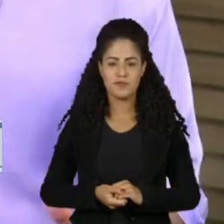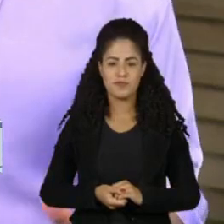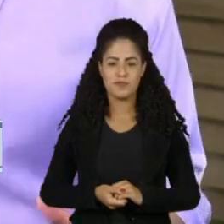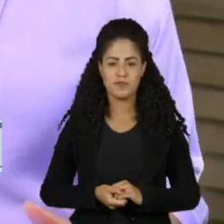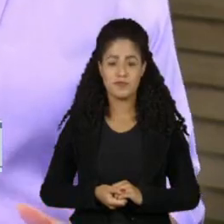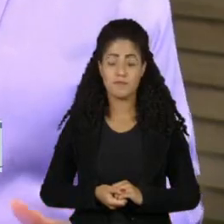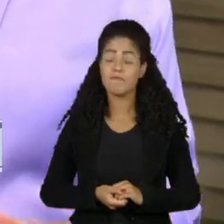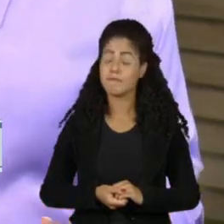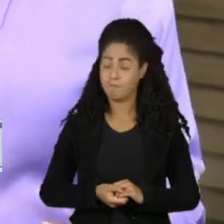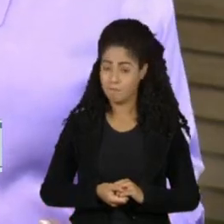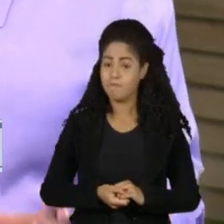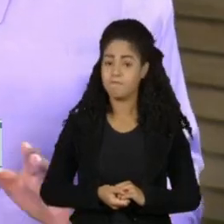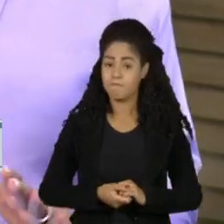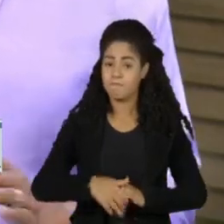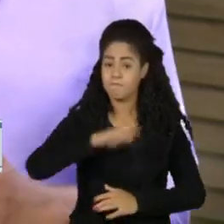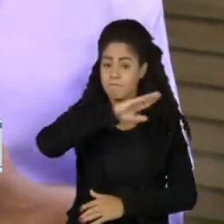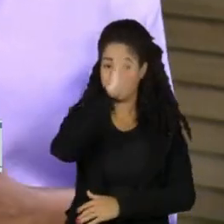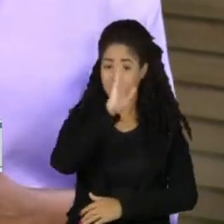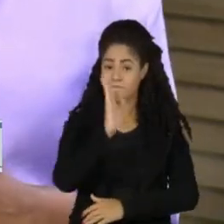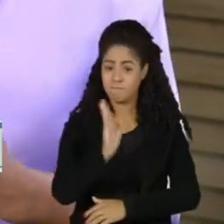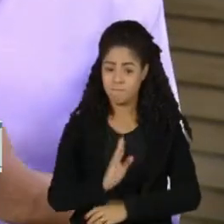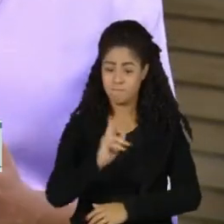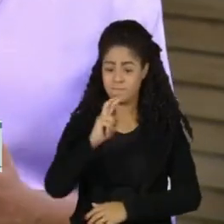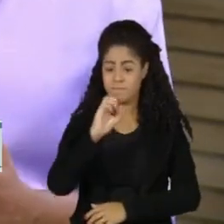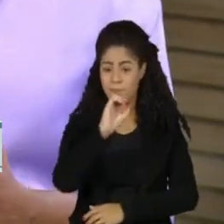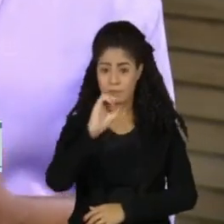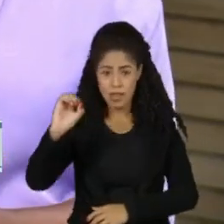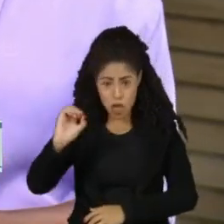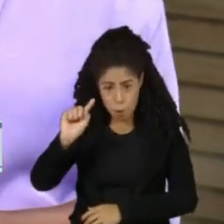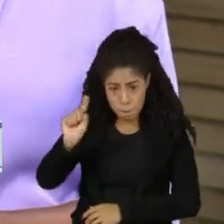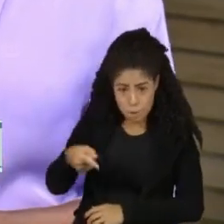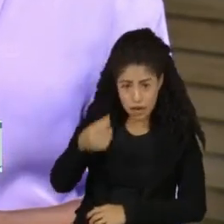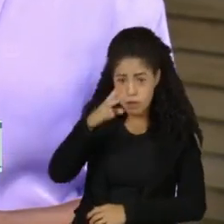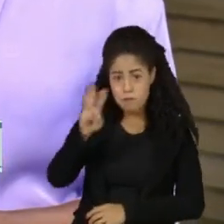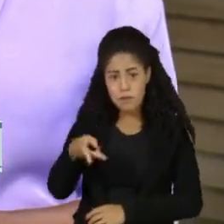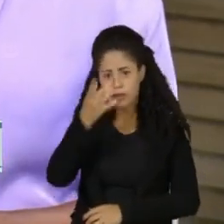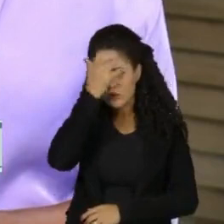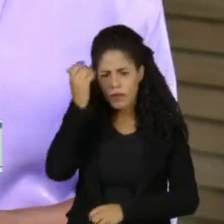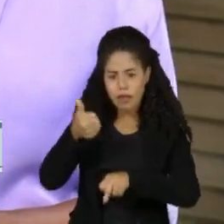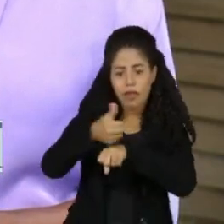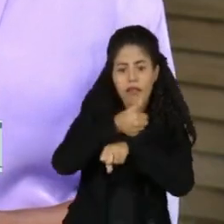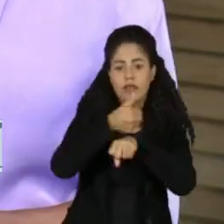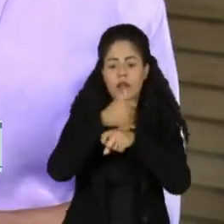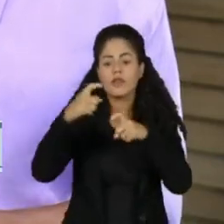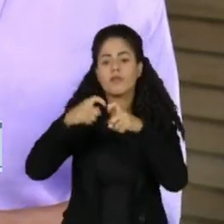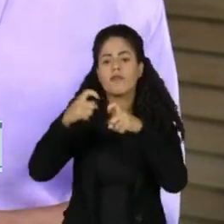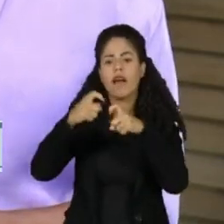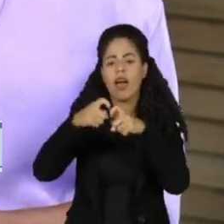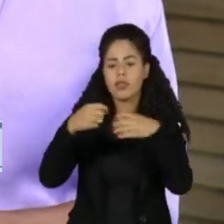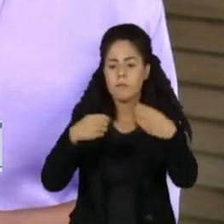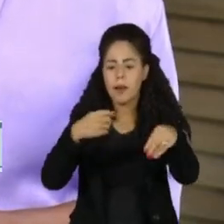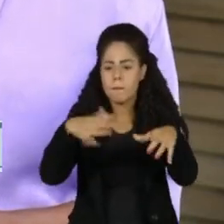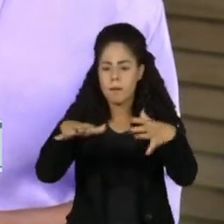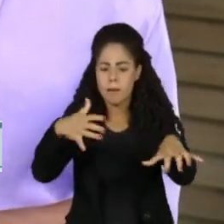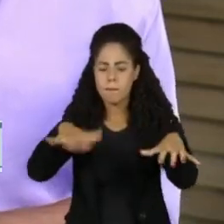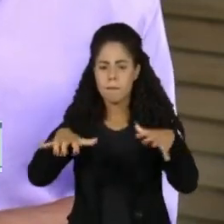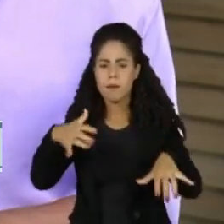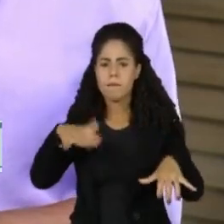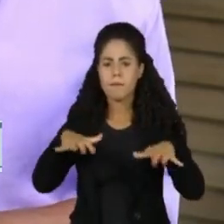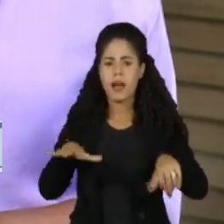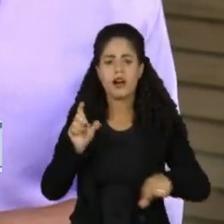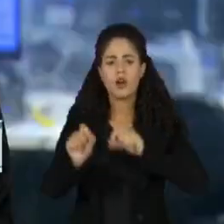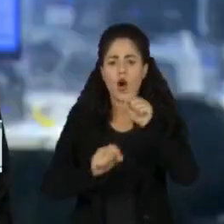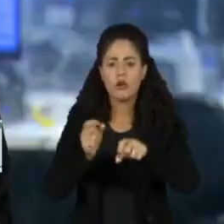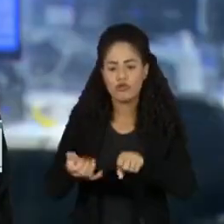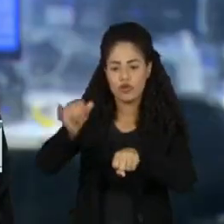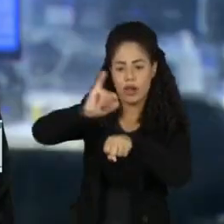O Brasil chega à marca de meio milhão de médicos, mas com distribuição desigual. Metade se concentra nas